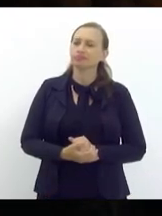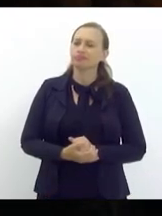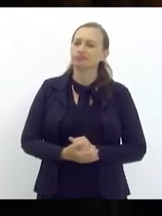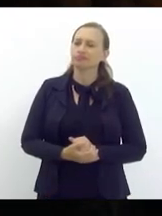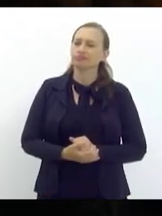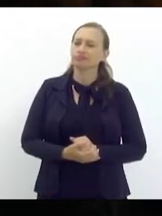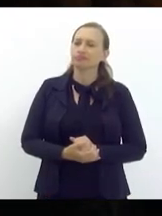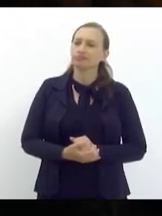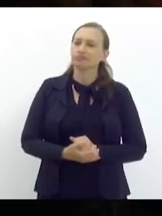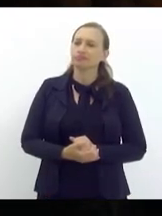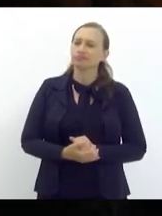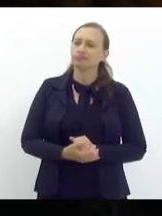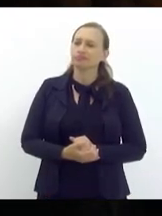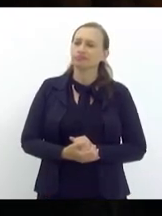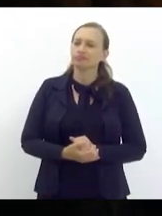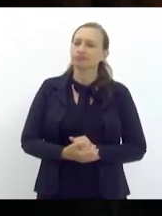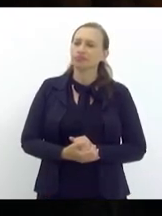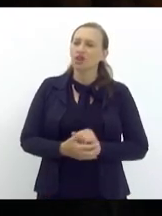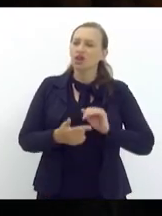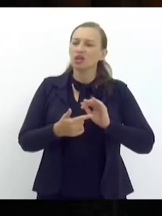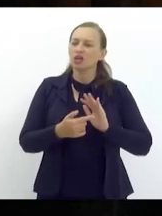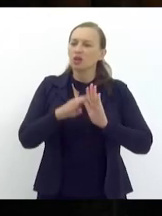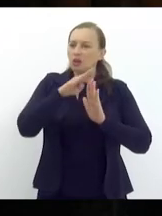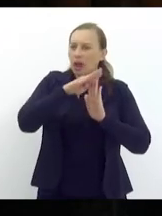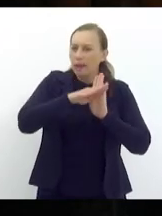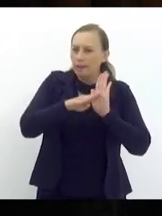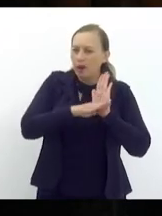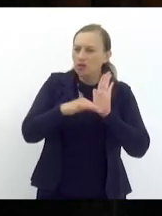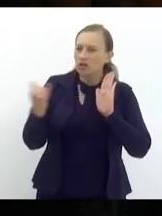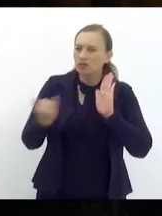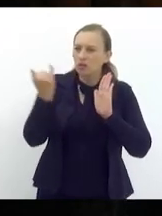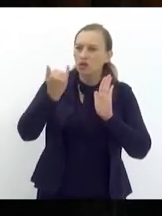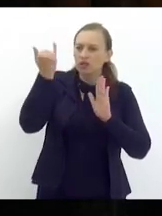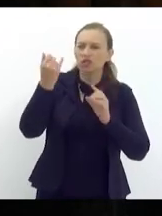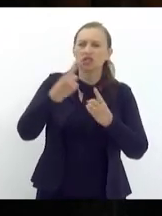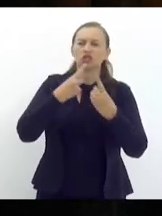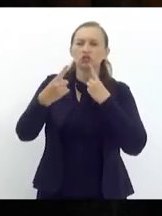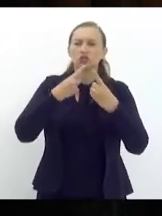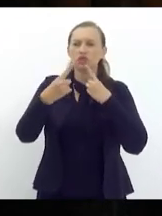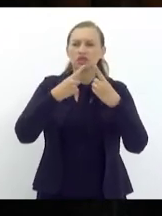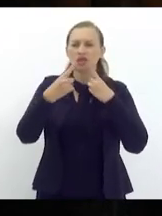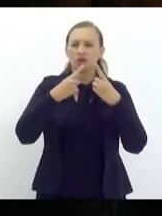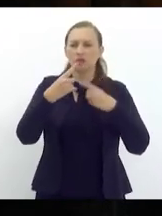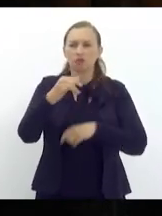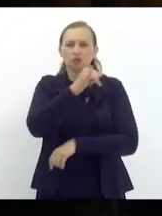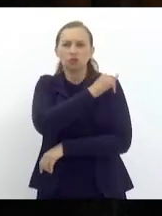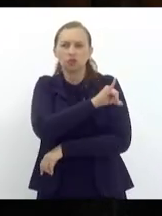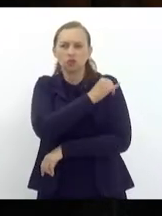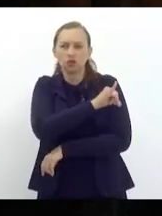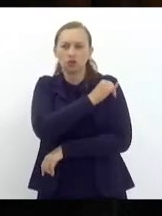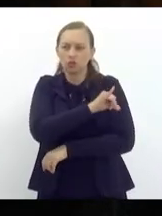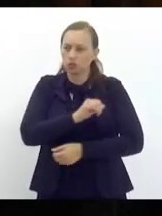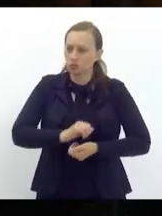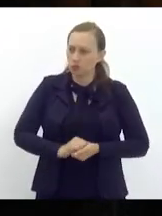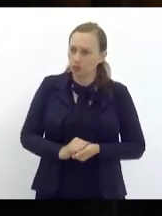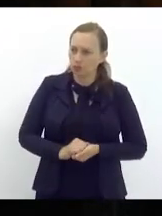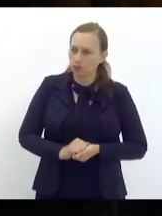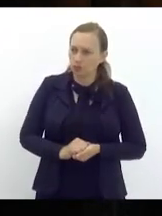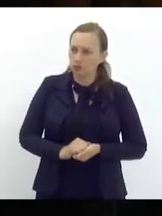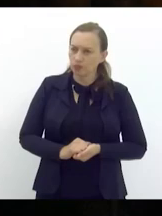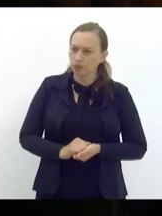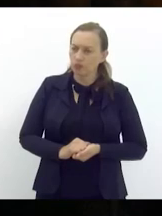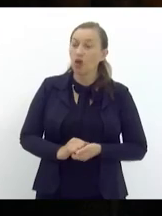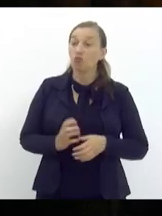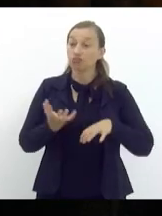importante das discussões com a presidência da república e com o congresso